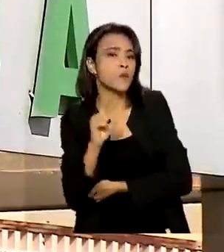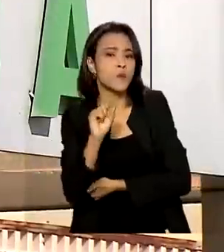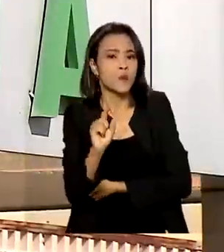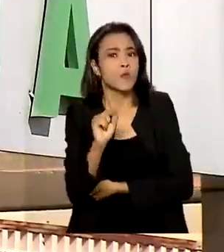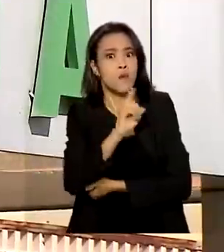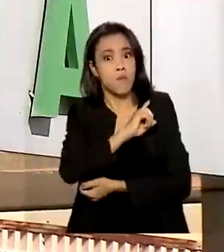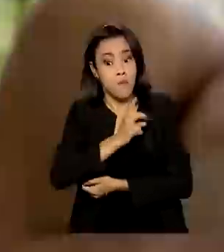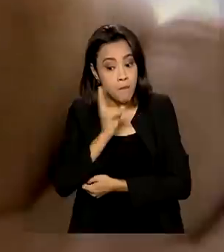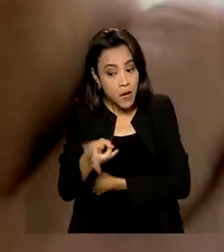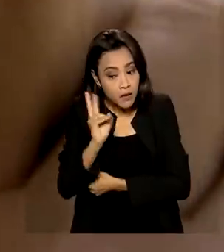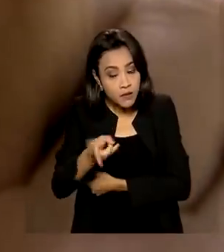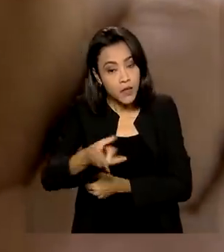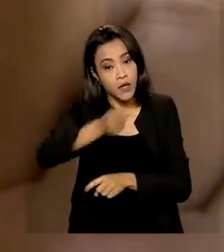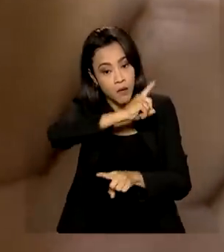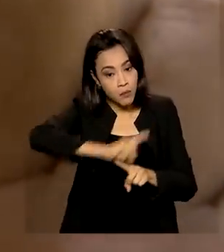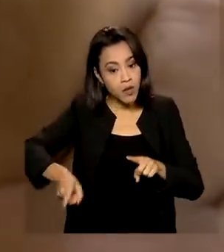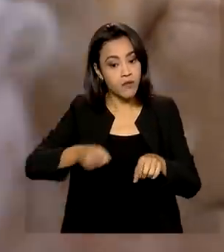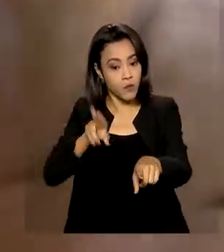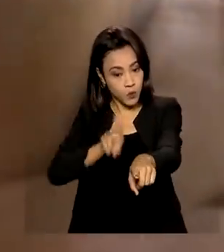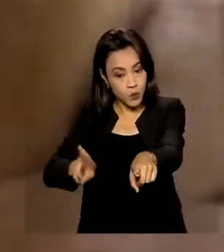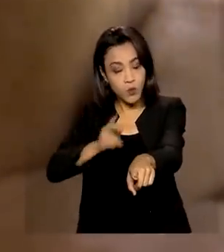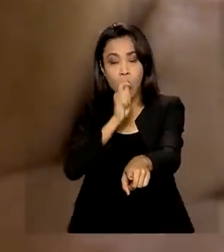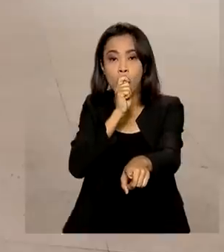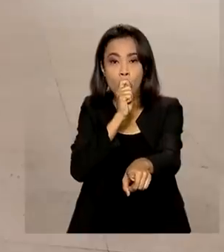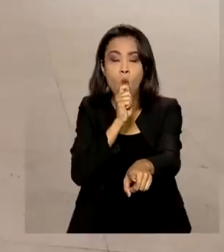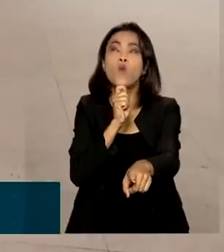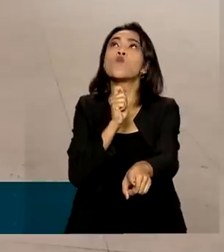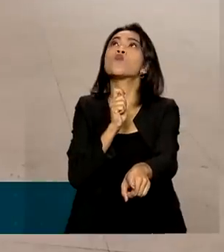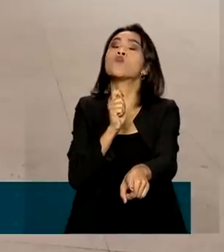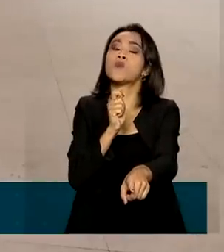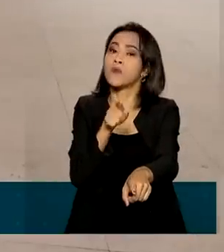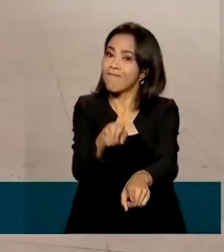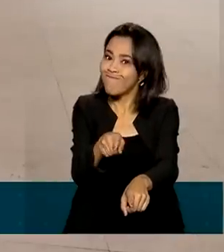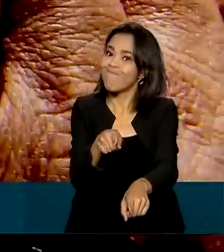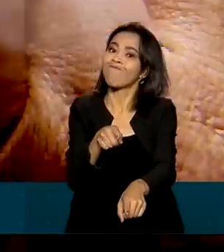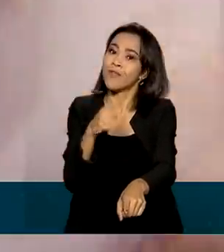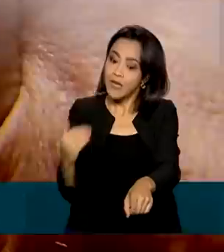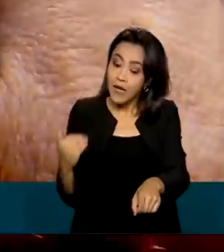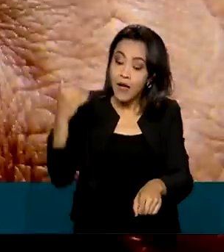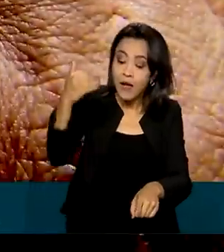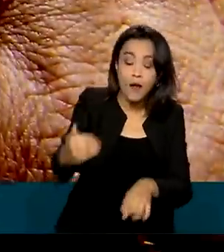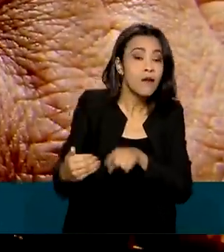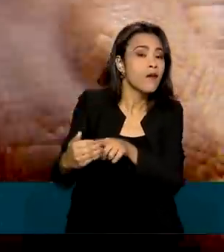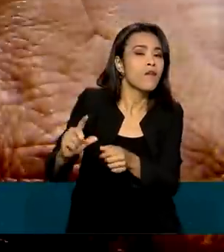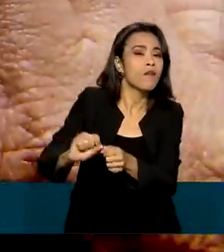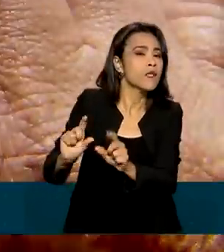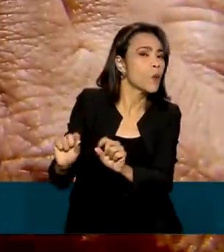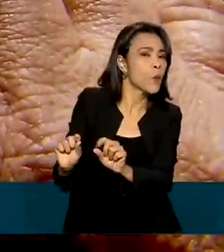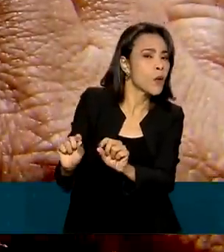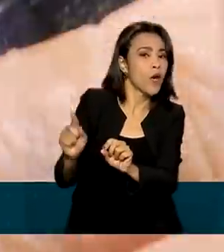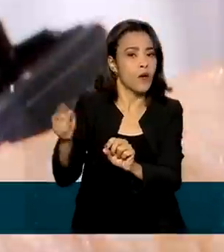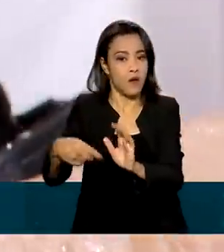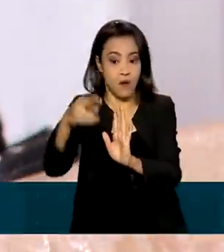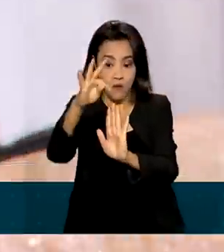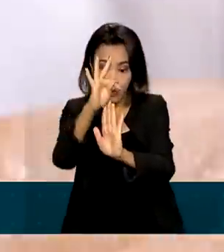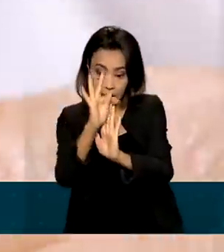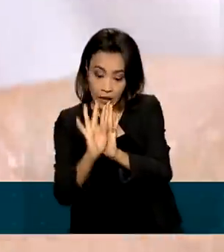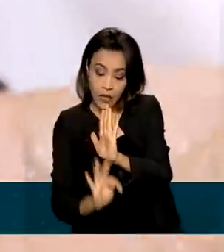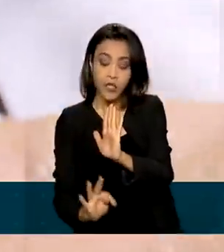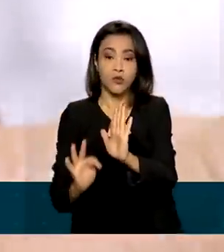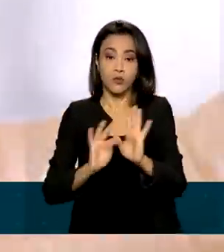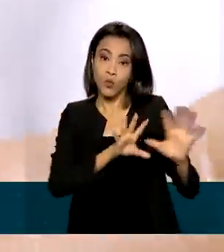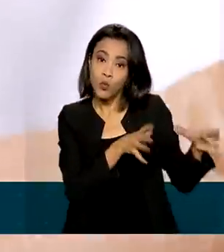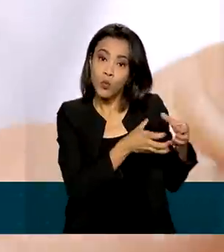manter a proibição do uso dos cigarros eletrônicos. Os próximos passos serão a elaboração de um texto pela área